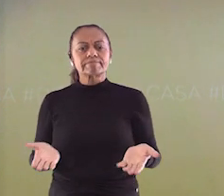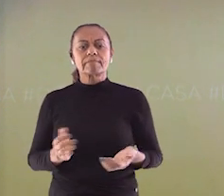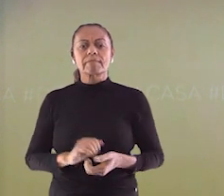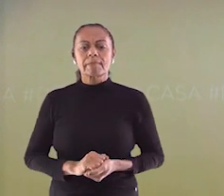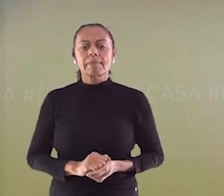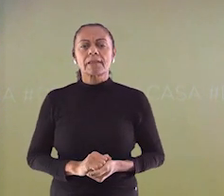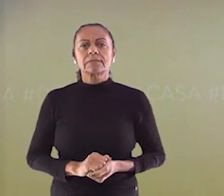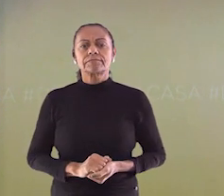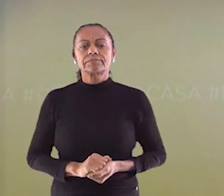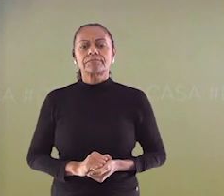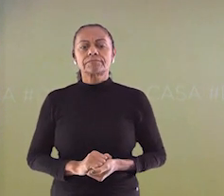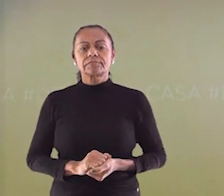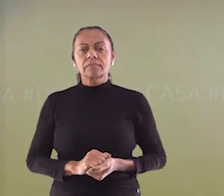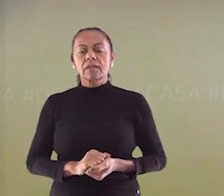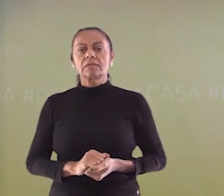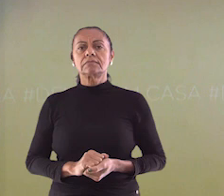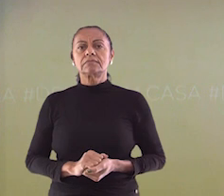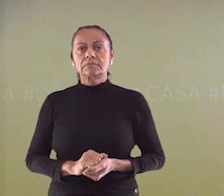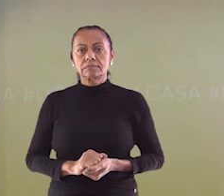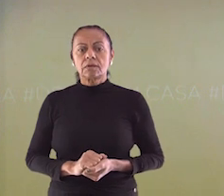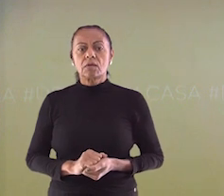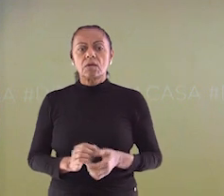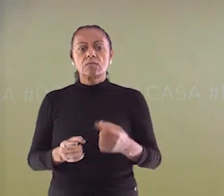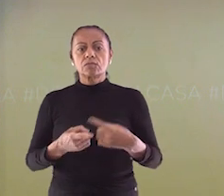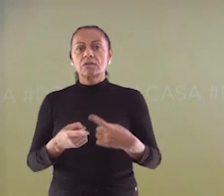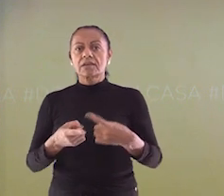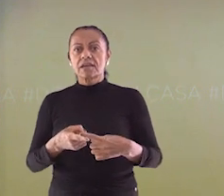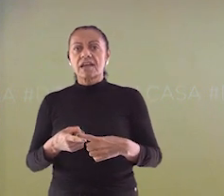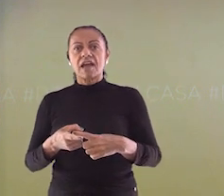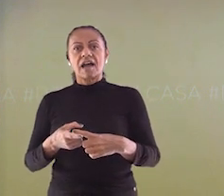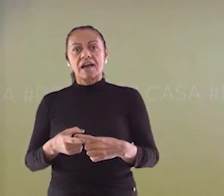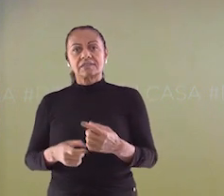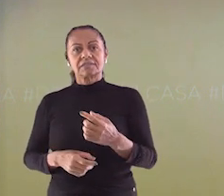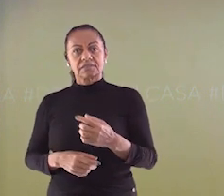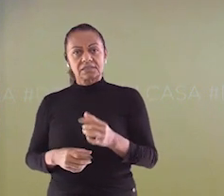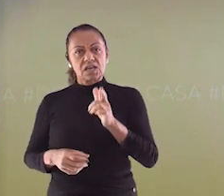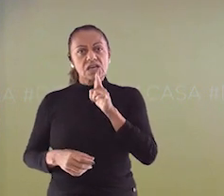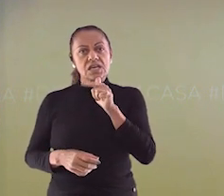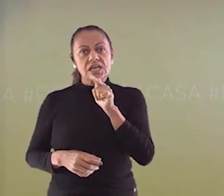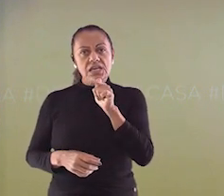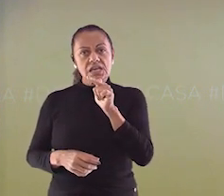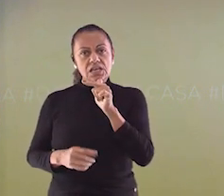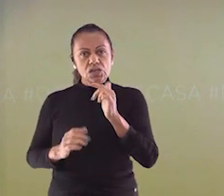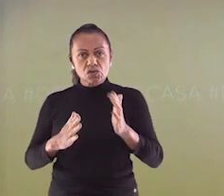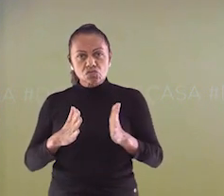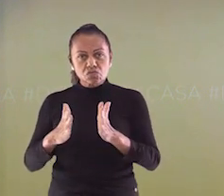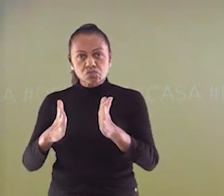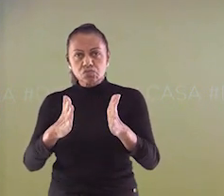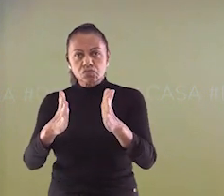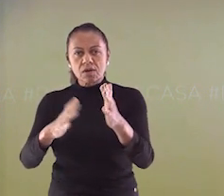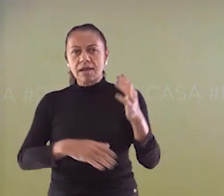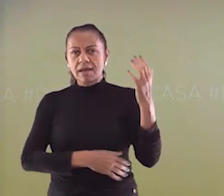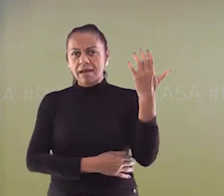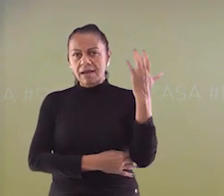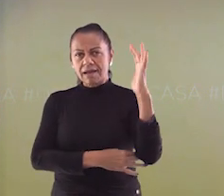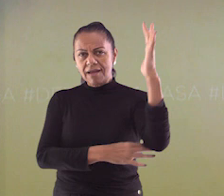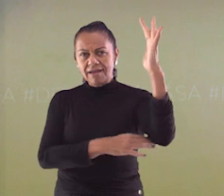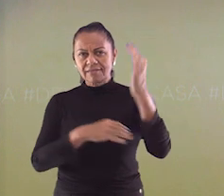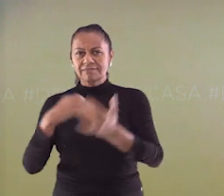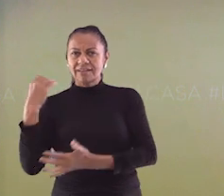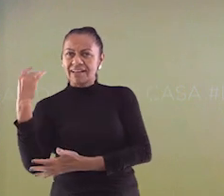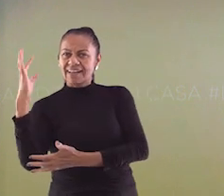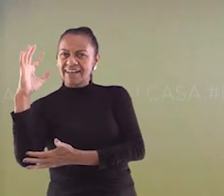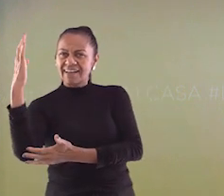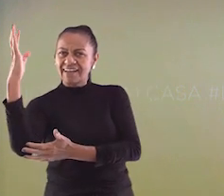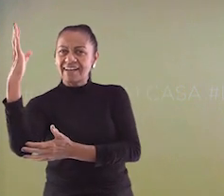Apesar dos conceitos de precipitação e matas ciliares fazerem parte do estudo da geografia,